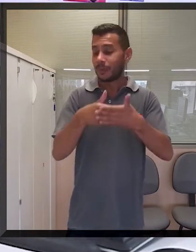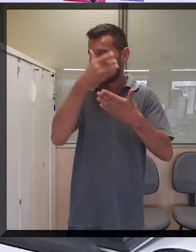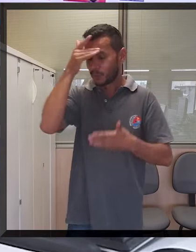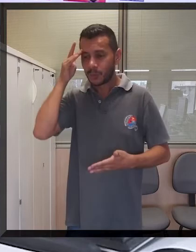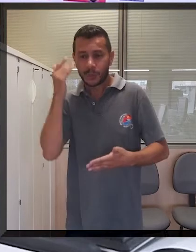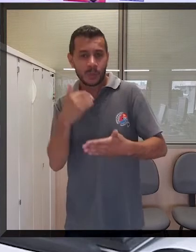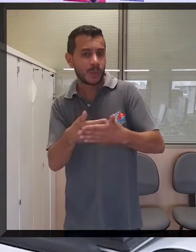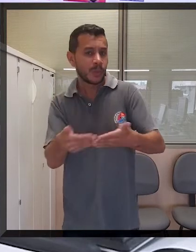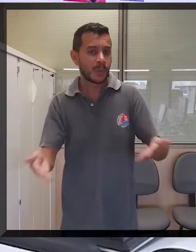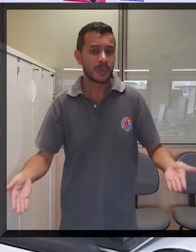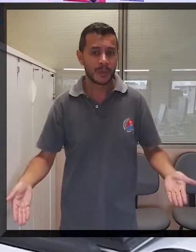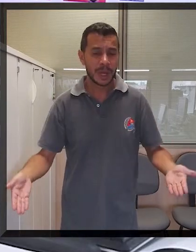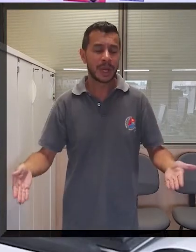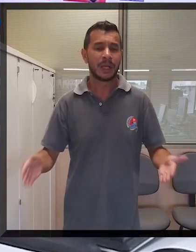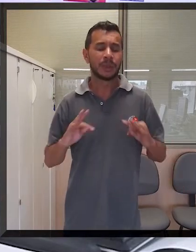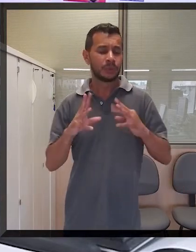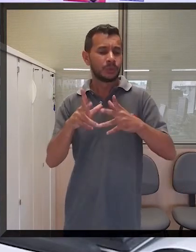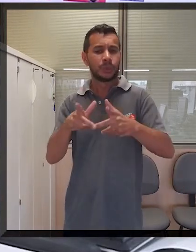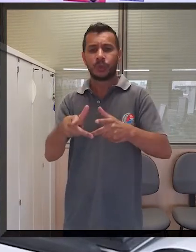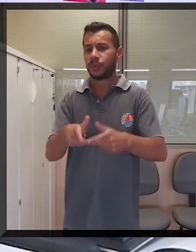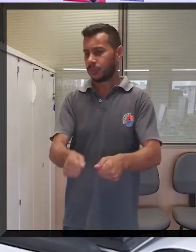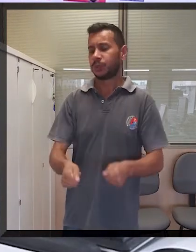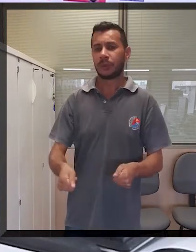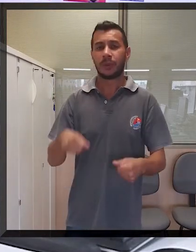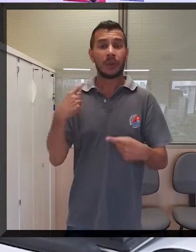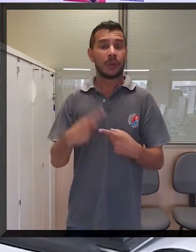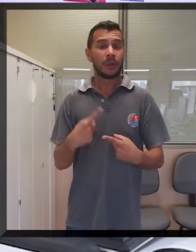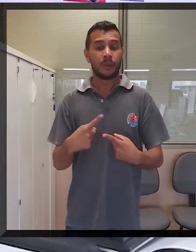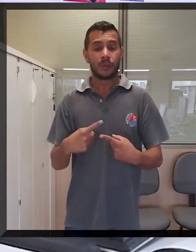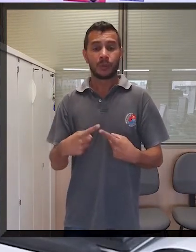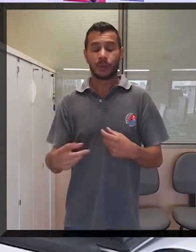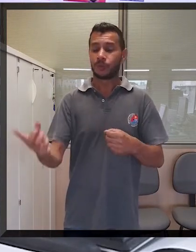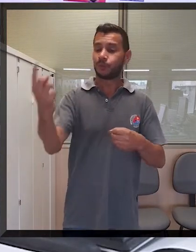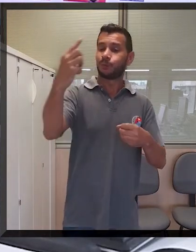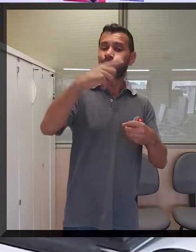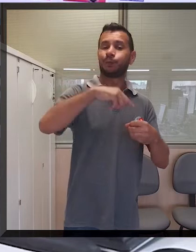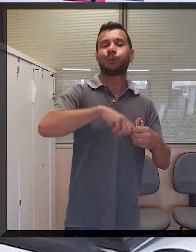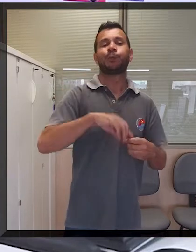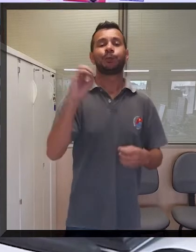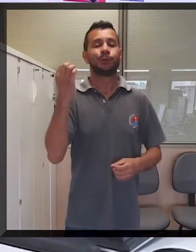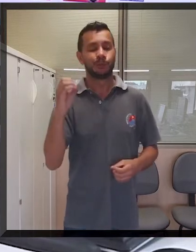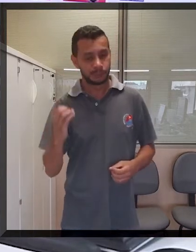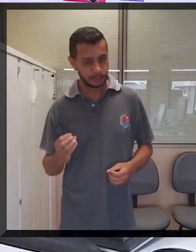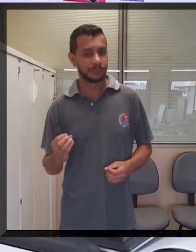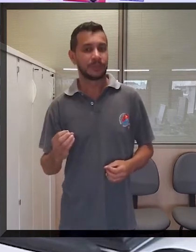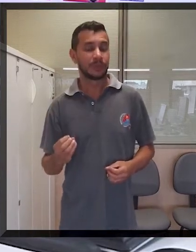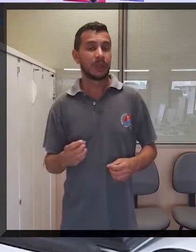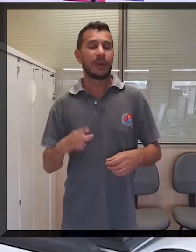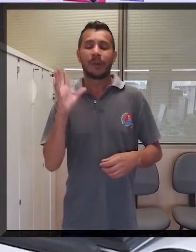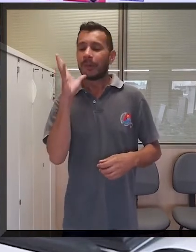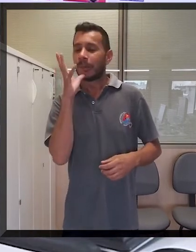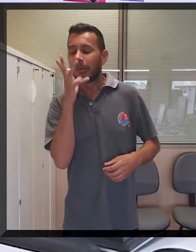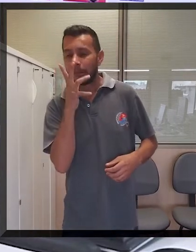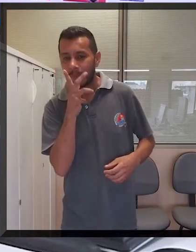trabalhadores da região de Taboão da Serra que agora vão ter que se locomover até Osasco. E, conclusão, mais